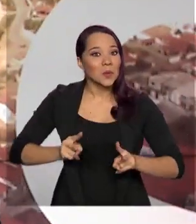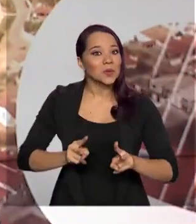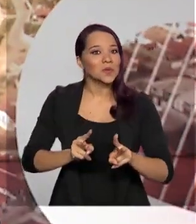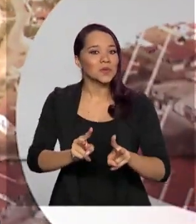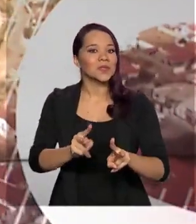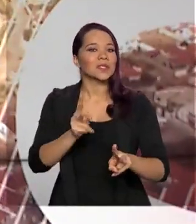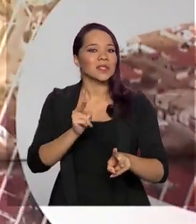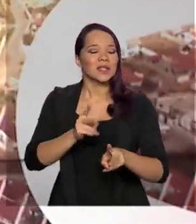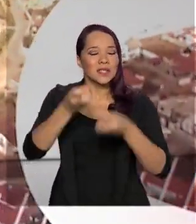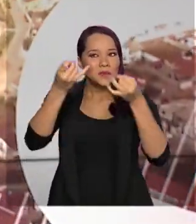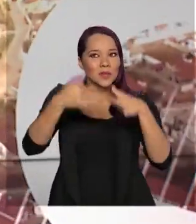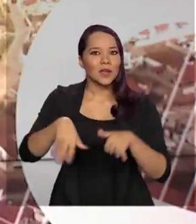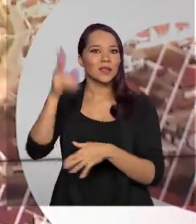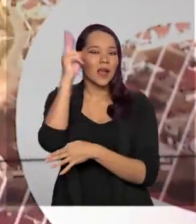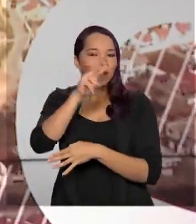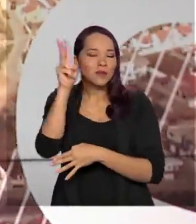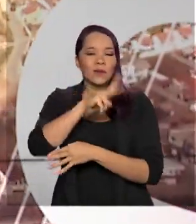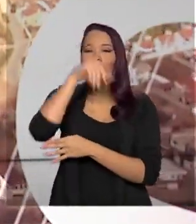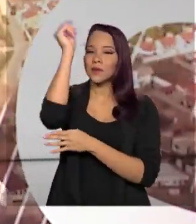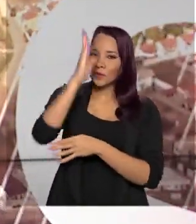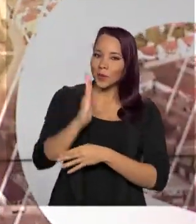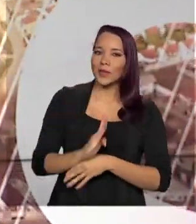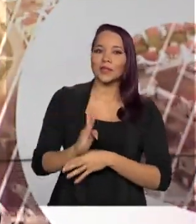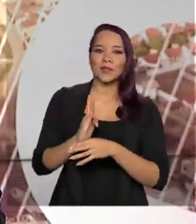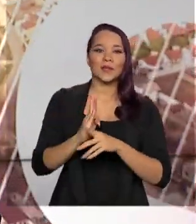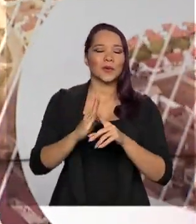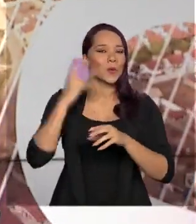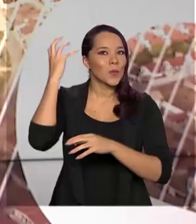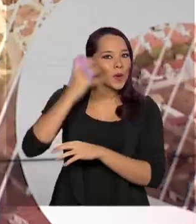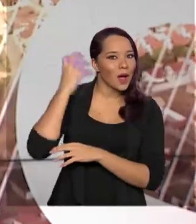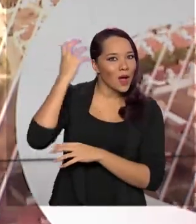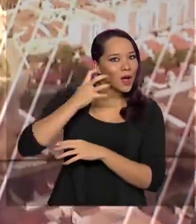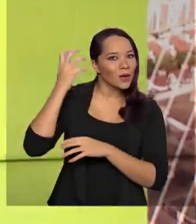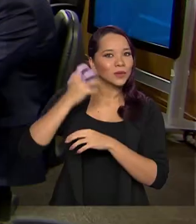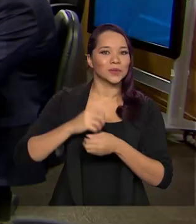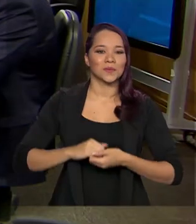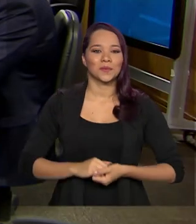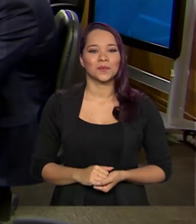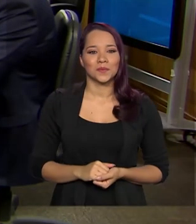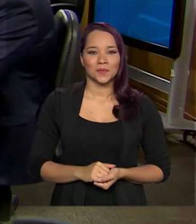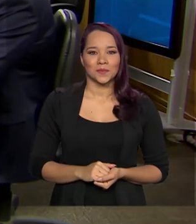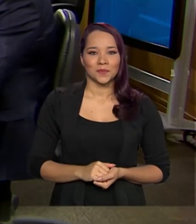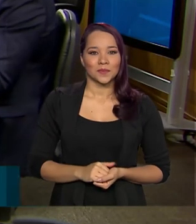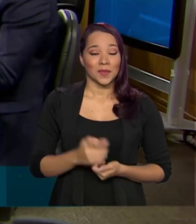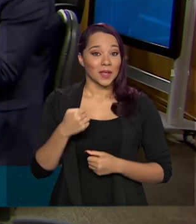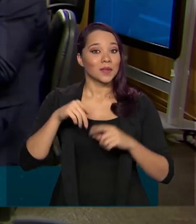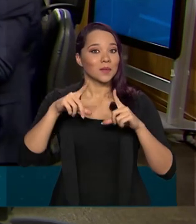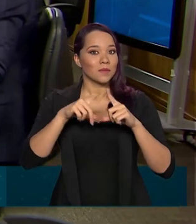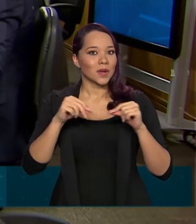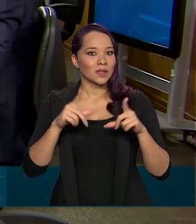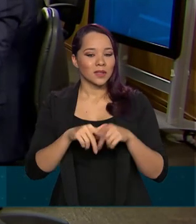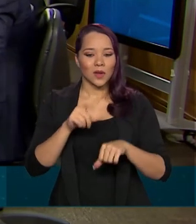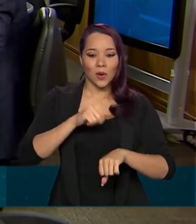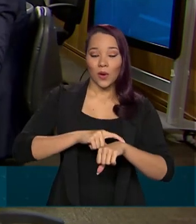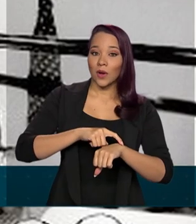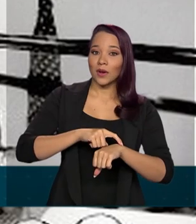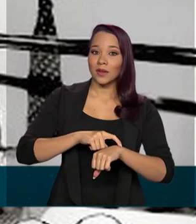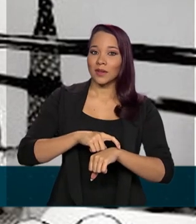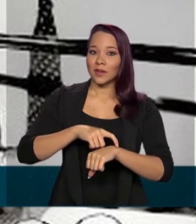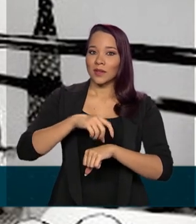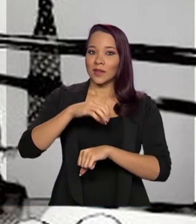contando a história recente do Brasil pelas ondas do rádio. Em Brasília, 19 horas.